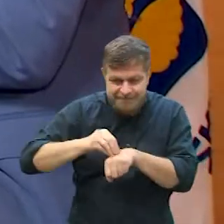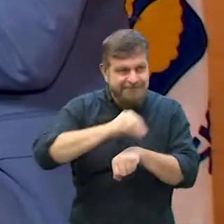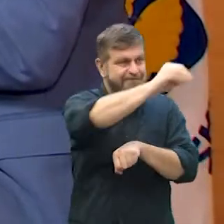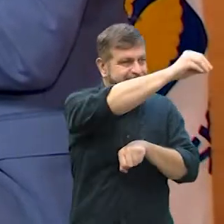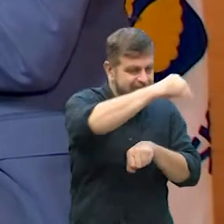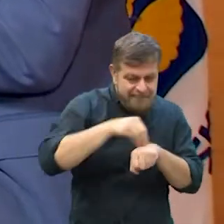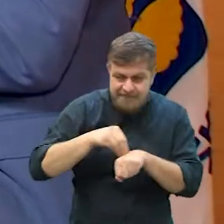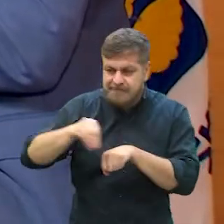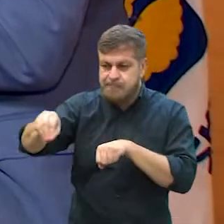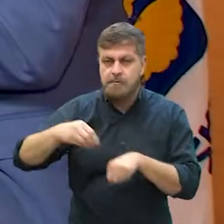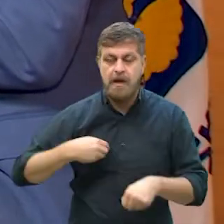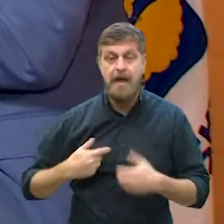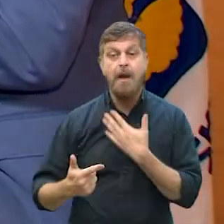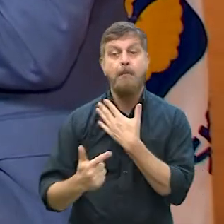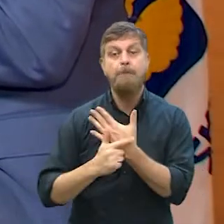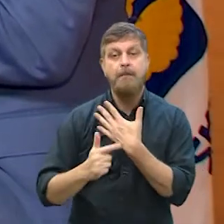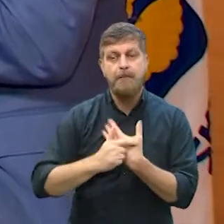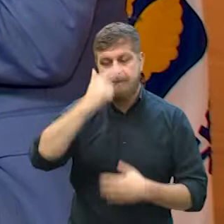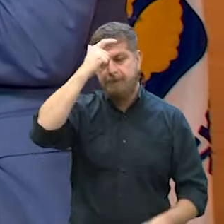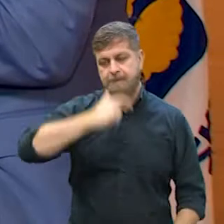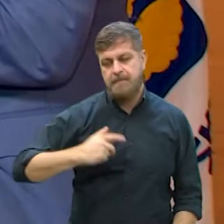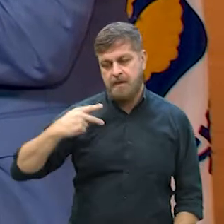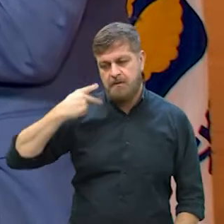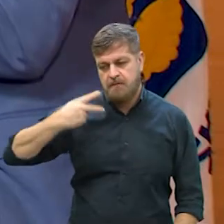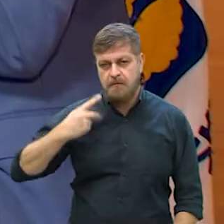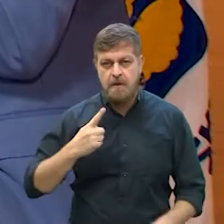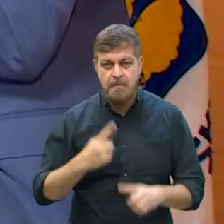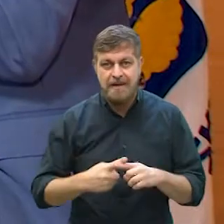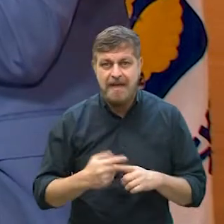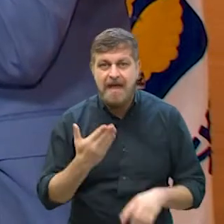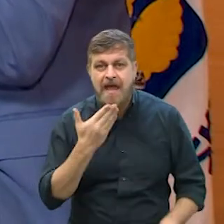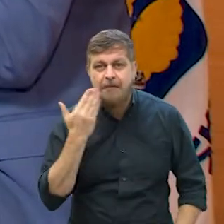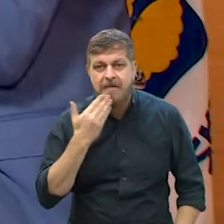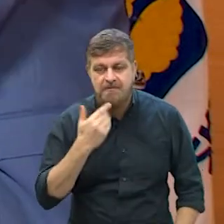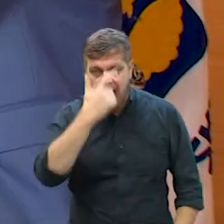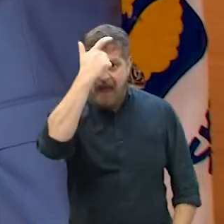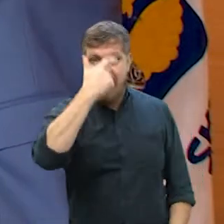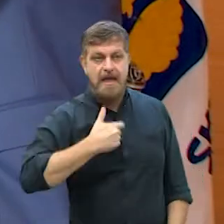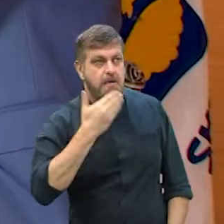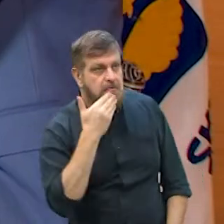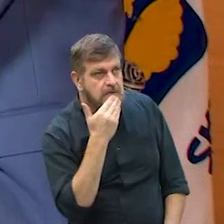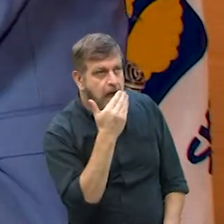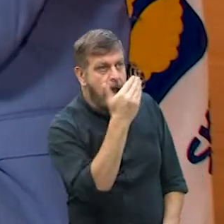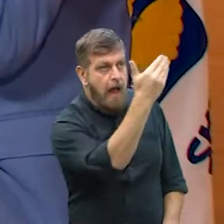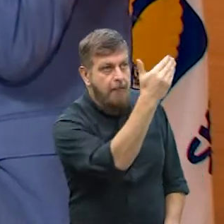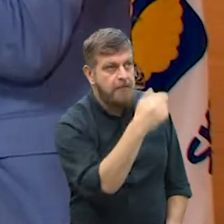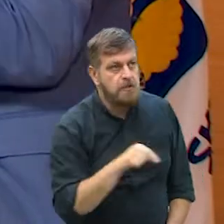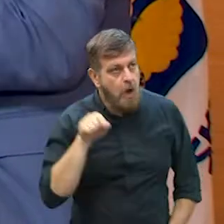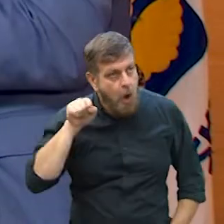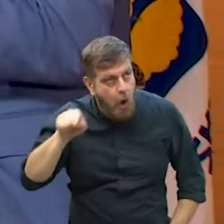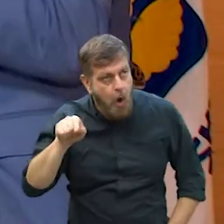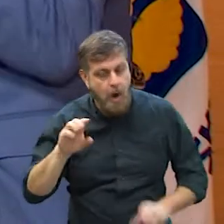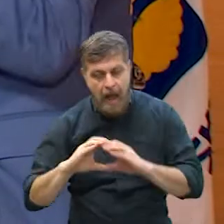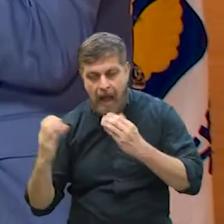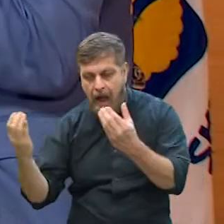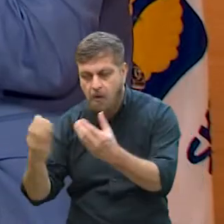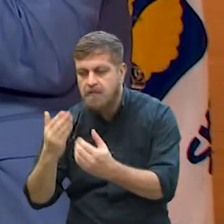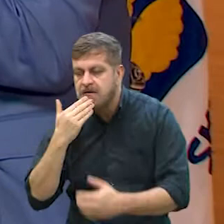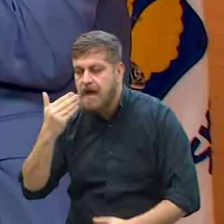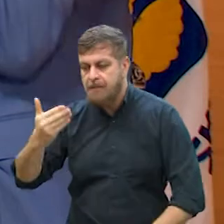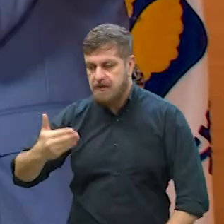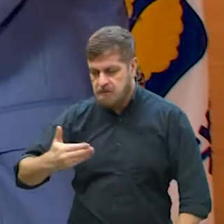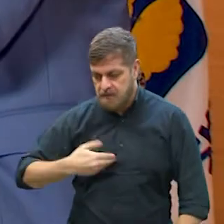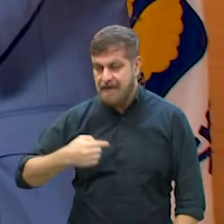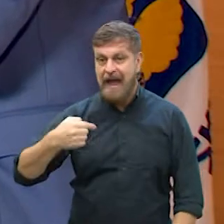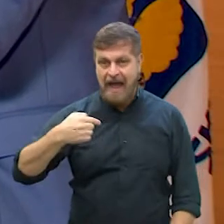Isso é um dos nossos papéis. Porque muitas vezes é mais fácil o vereador fazer o pedido por alguma comunidade, por alguma pessoa